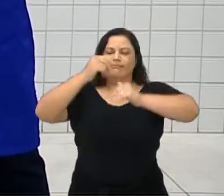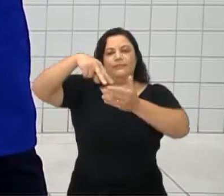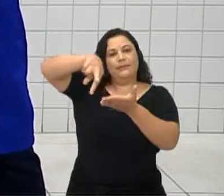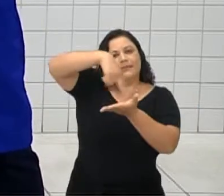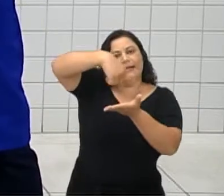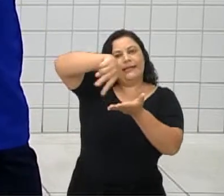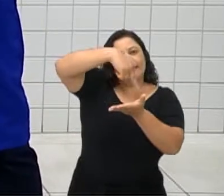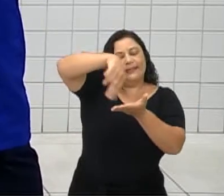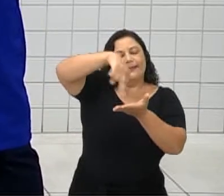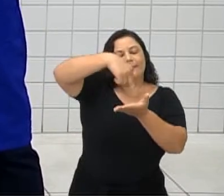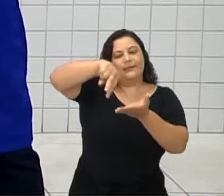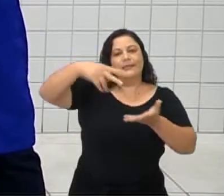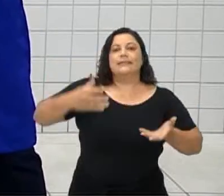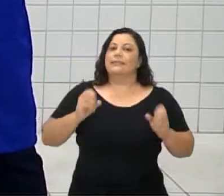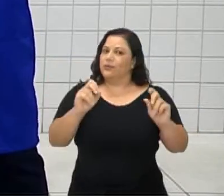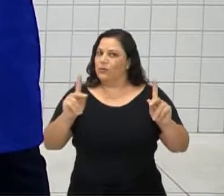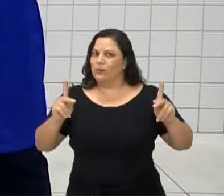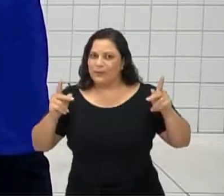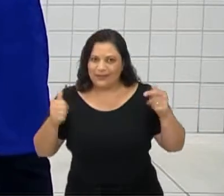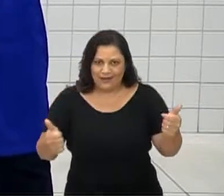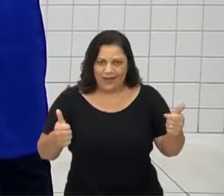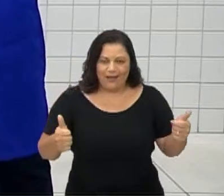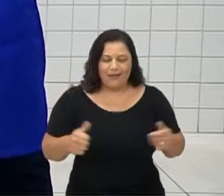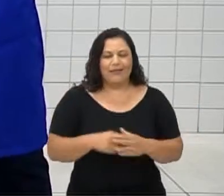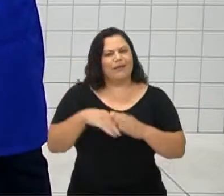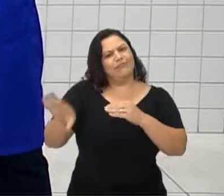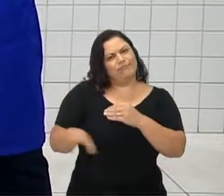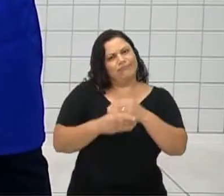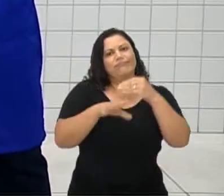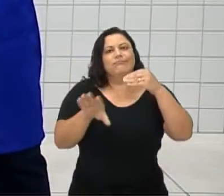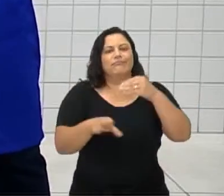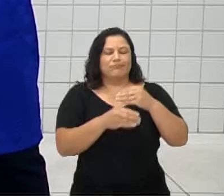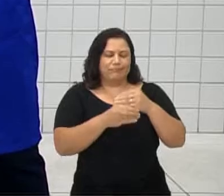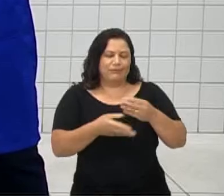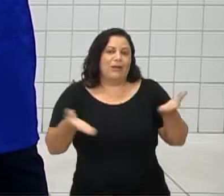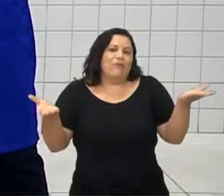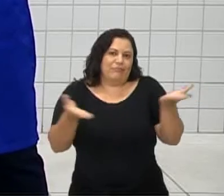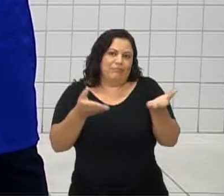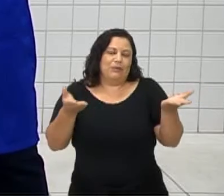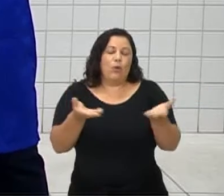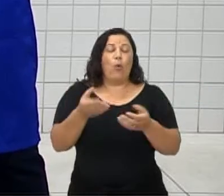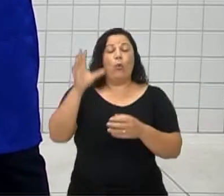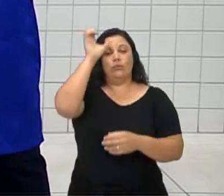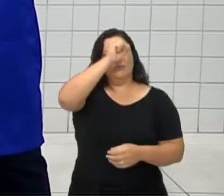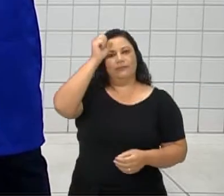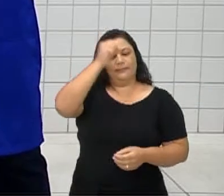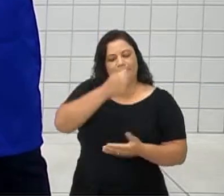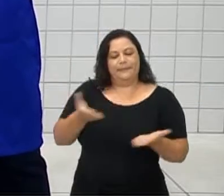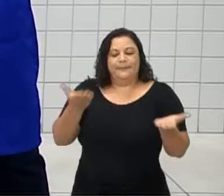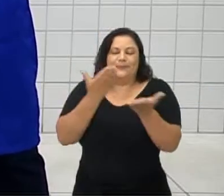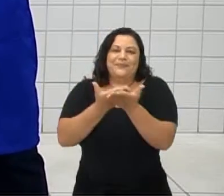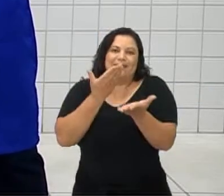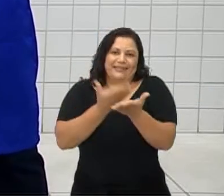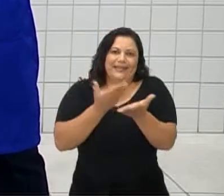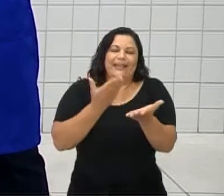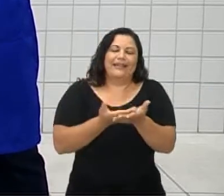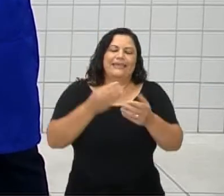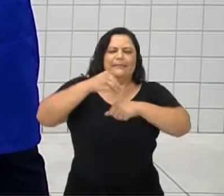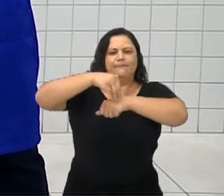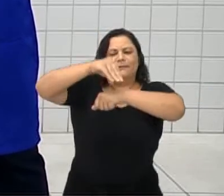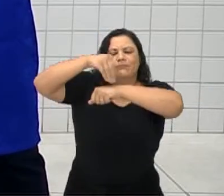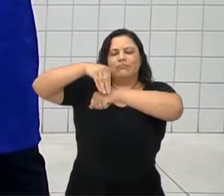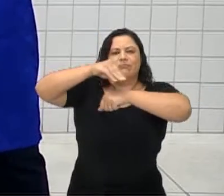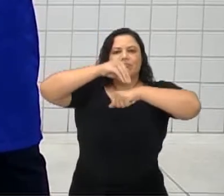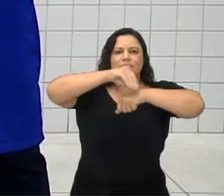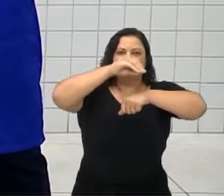desenvolvimento da dança, ok? E complementa aquilo que a gente já viu aqui na nossa aula, né? A gente sempre tem deixado algumas dicas